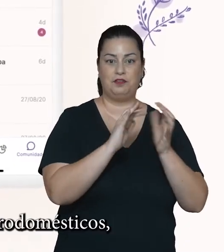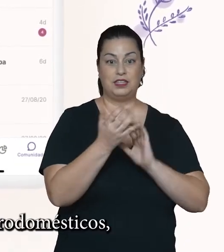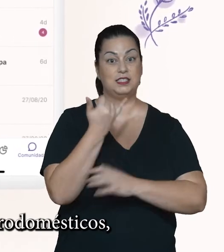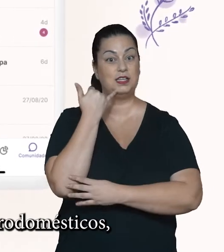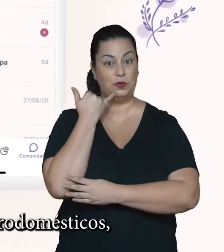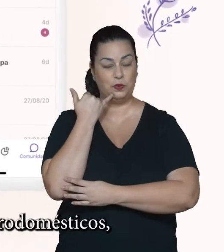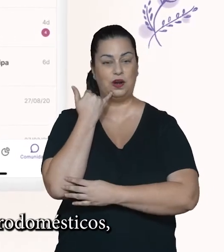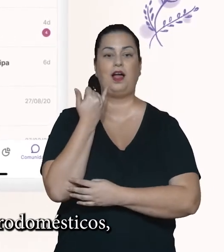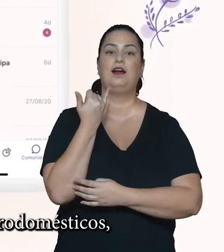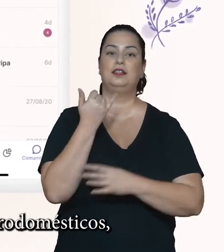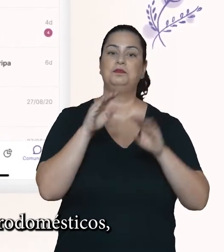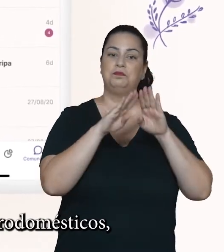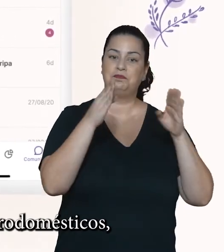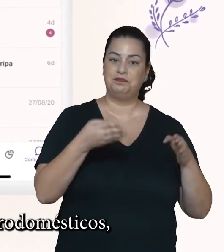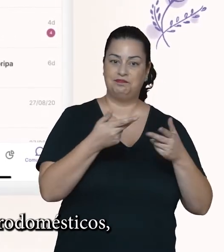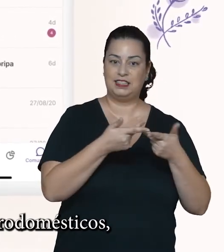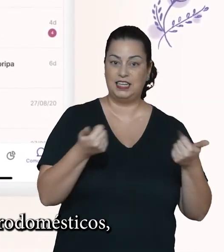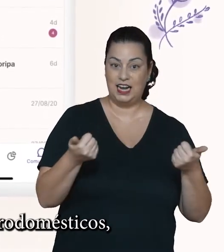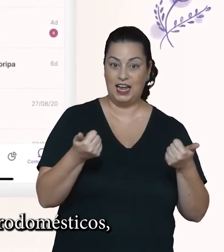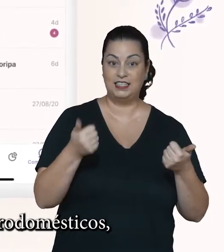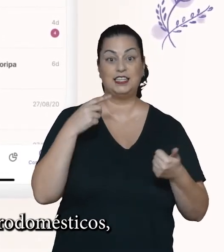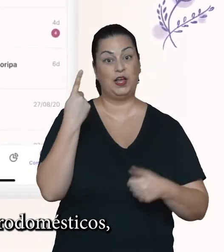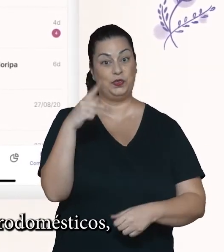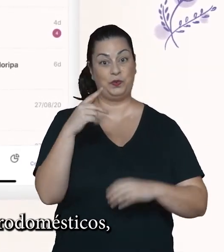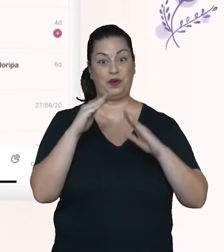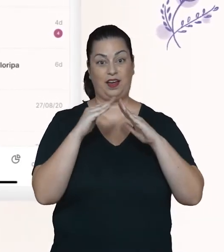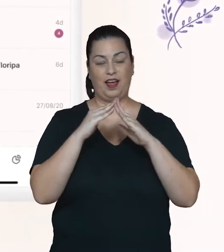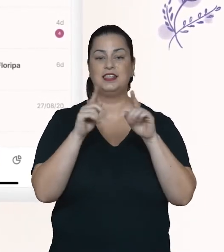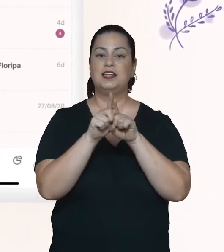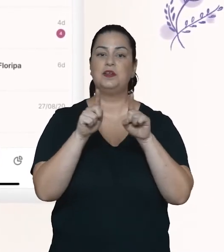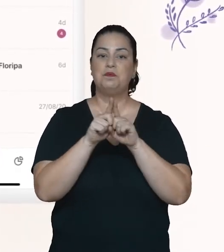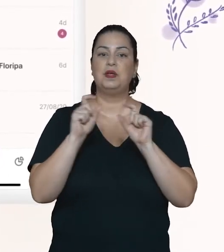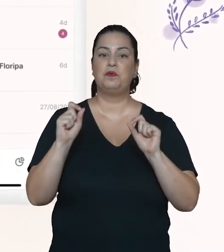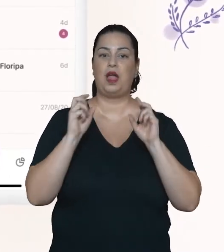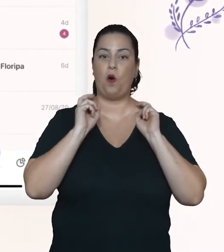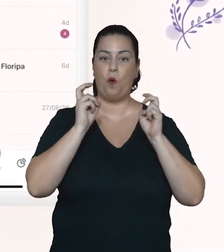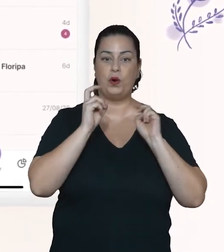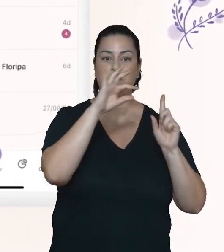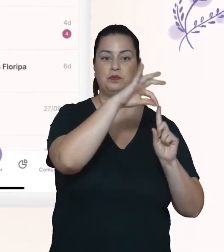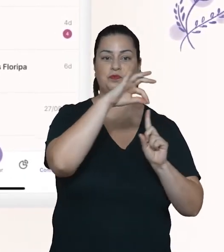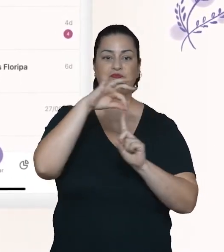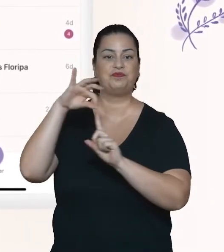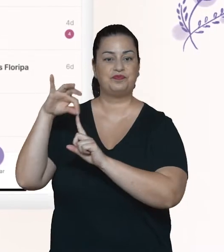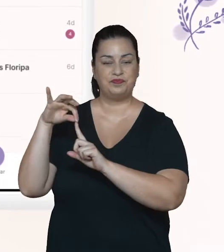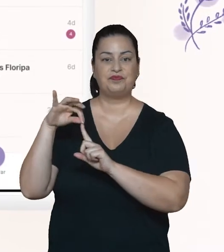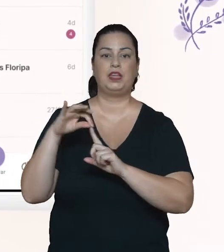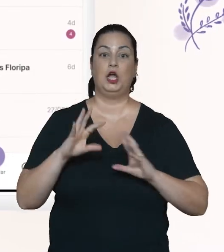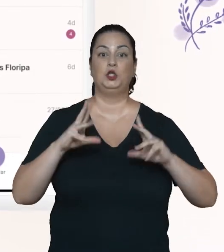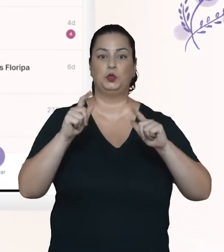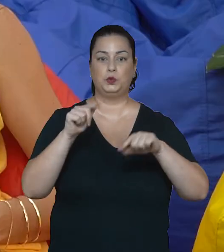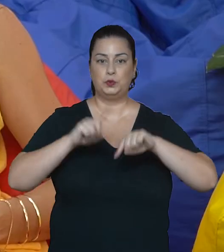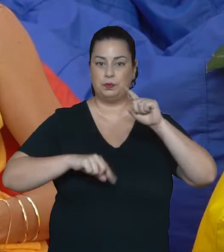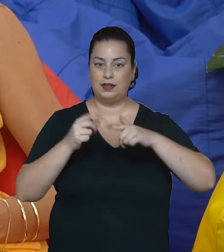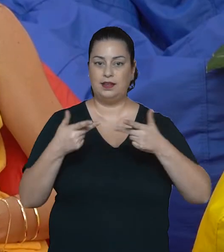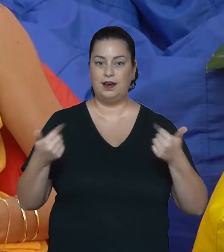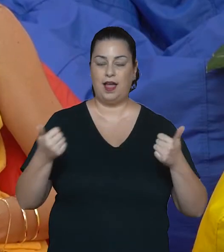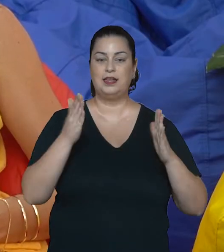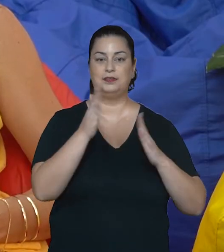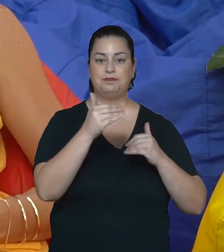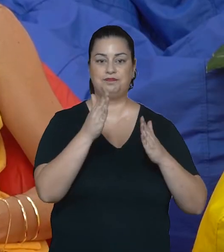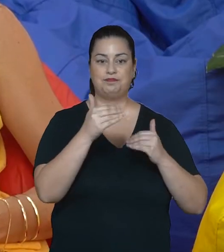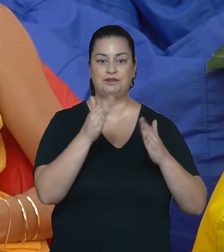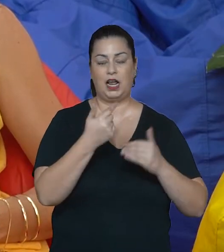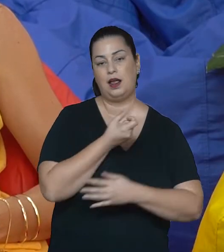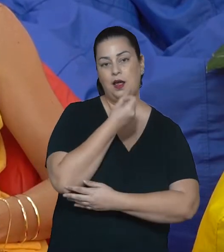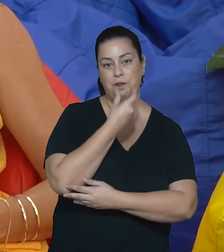aplicativos e celulares, da elaboração de imóveis e eletrodomésticos, da sua casa, da sinalização de pontos de ônibus, das embalagens